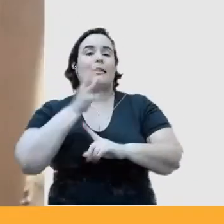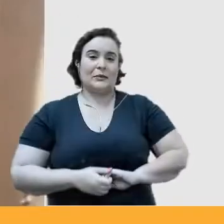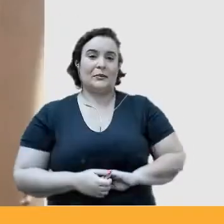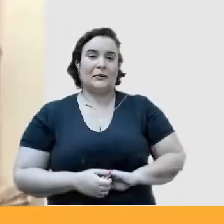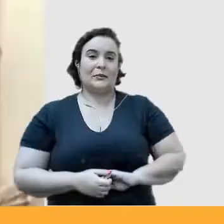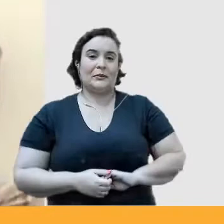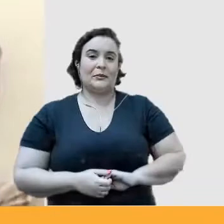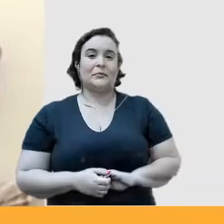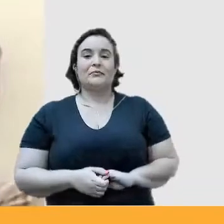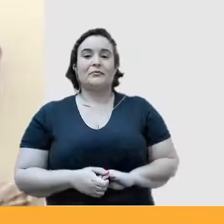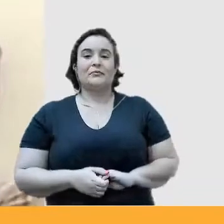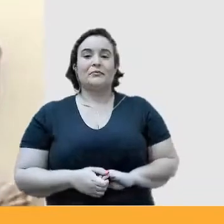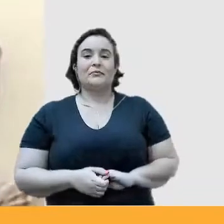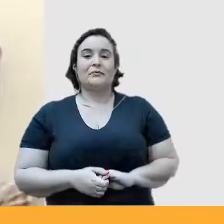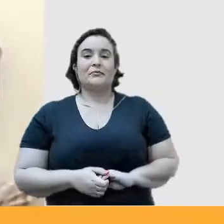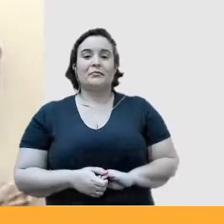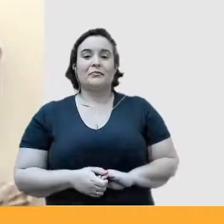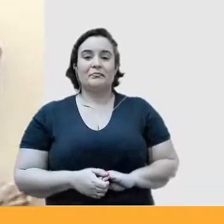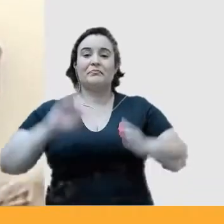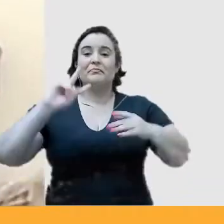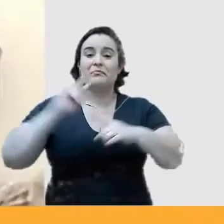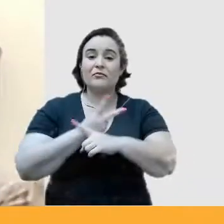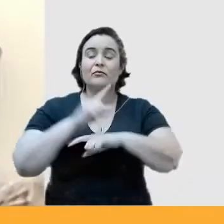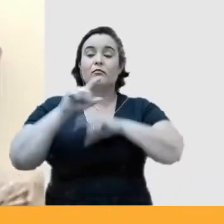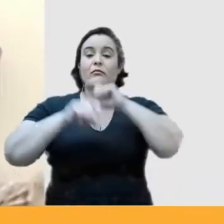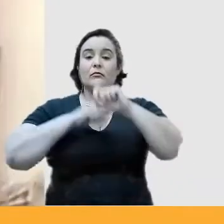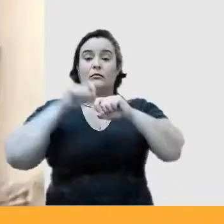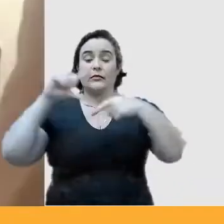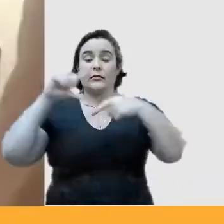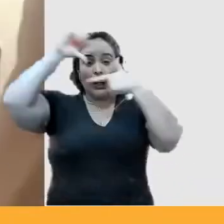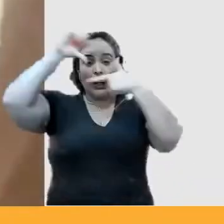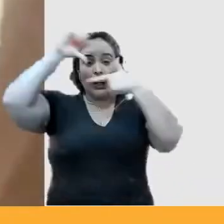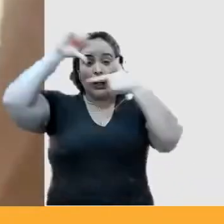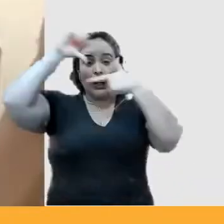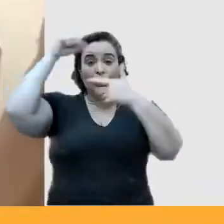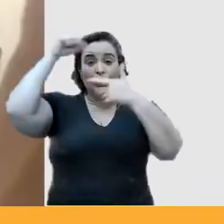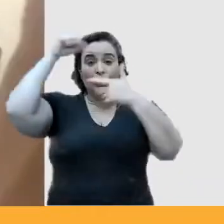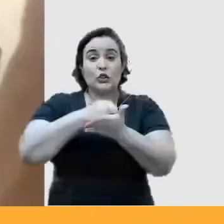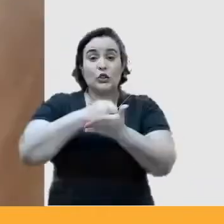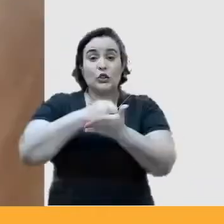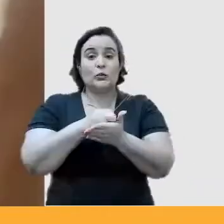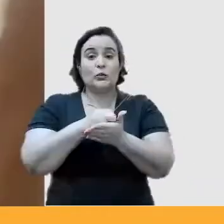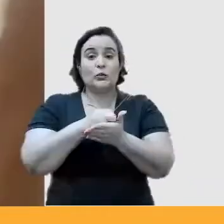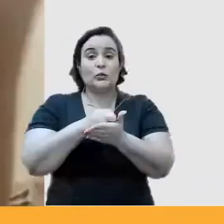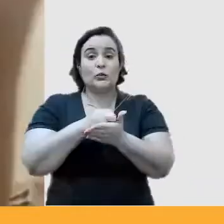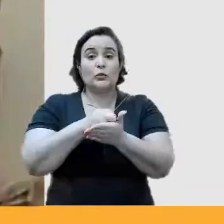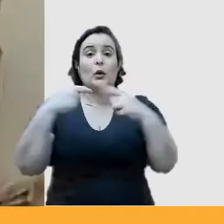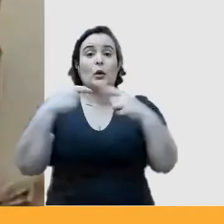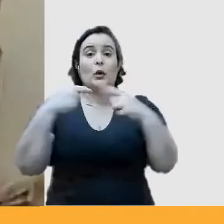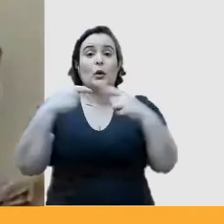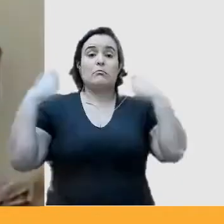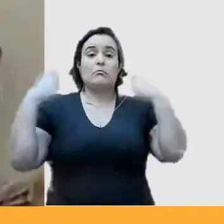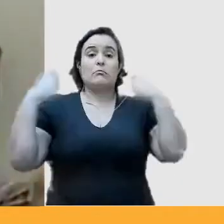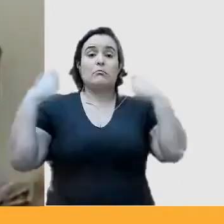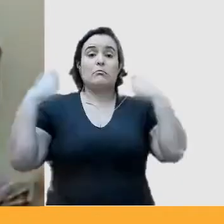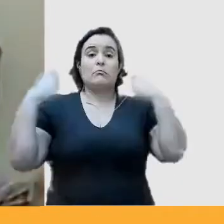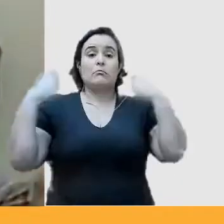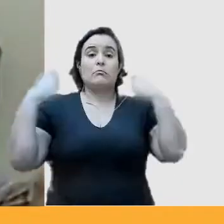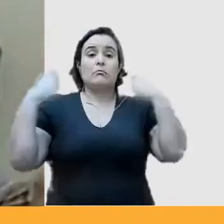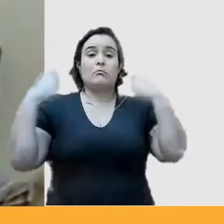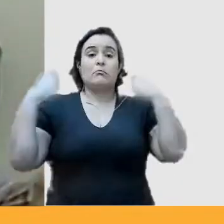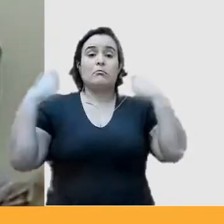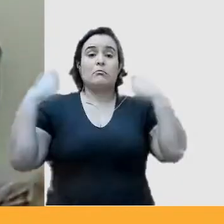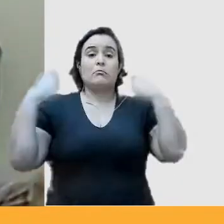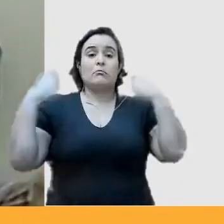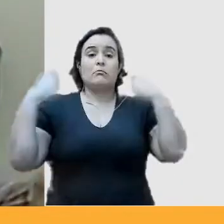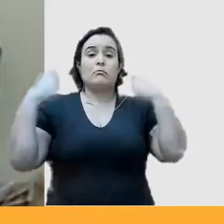O aconteceu, depois, com a ditadura, não é? Eu tive que sair dali, onde eu estava e tal, porque